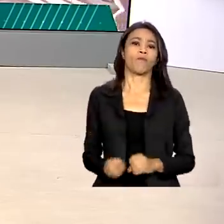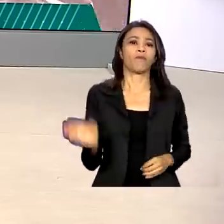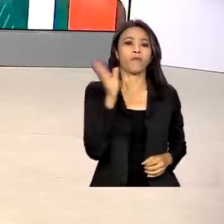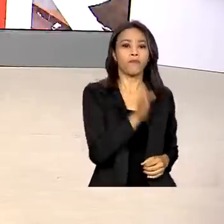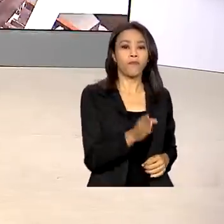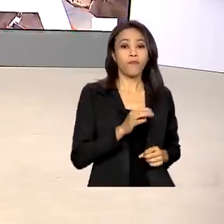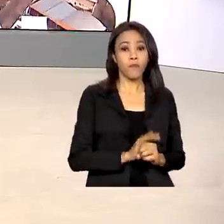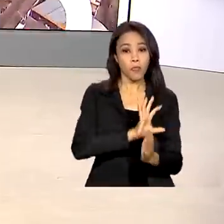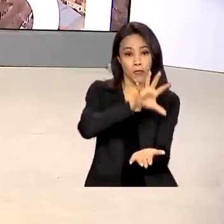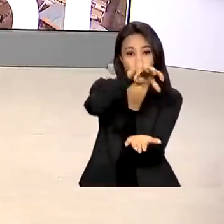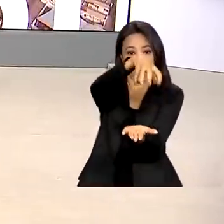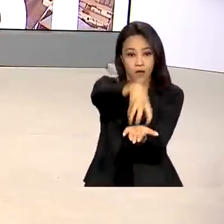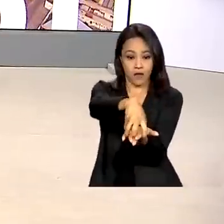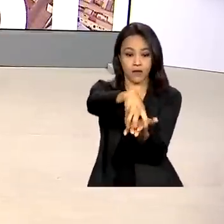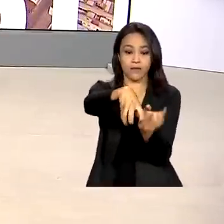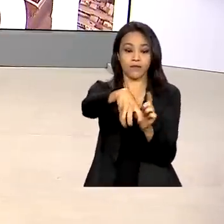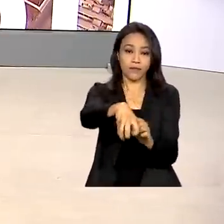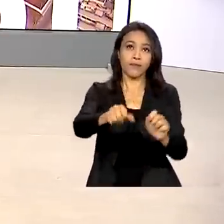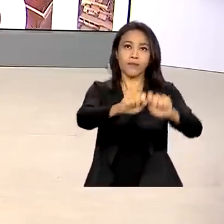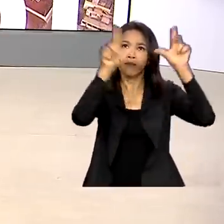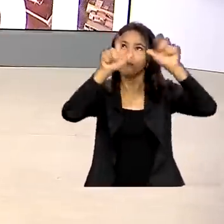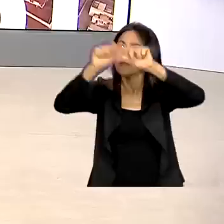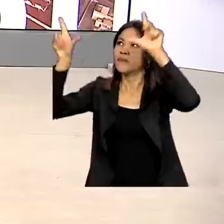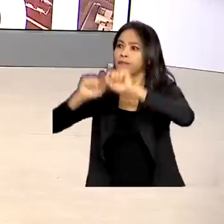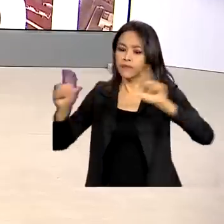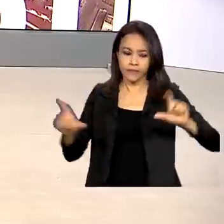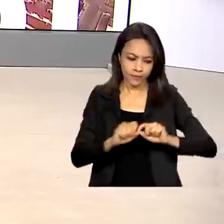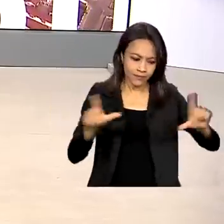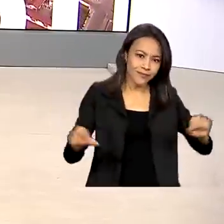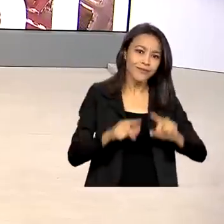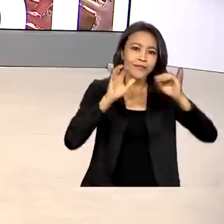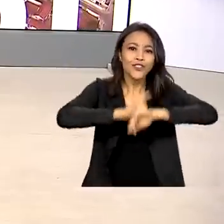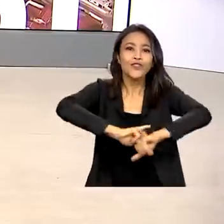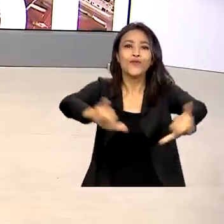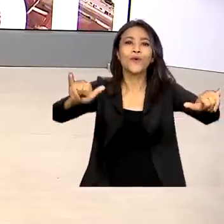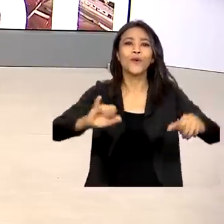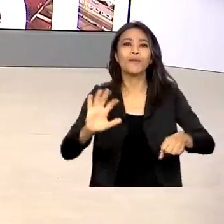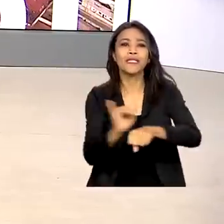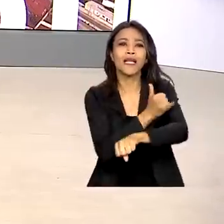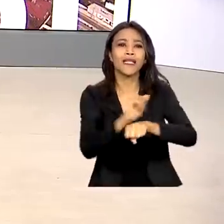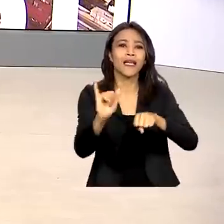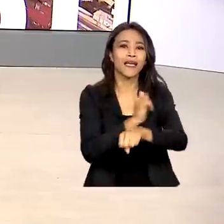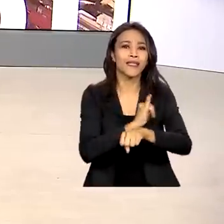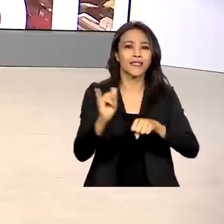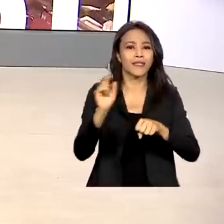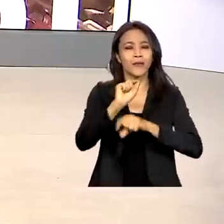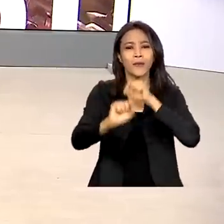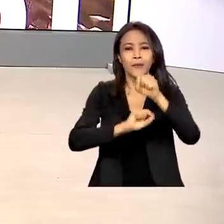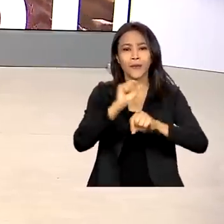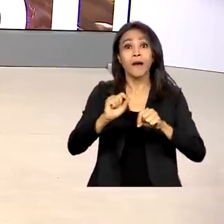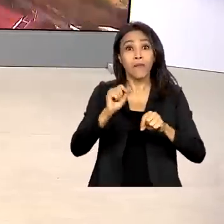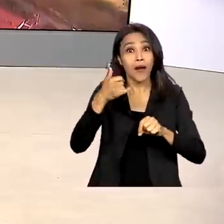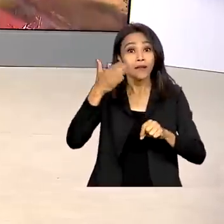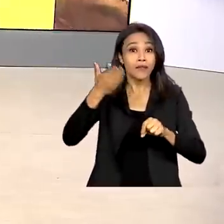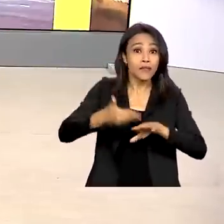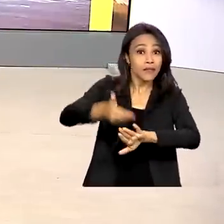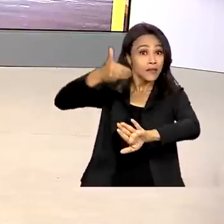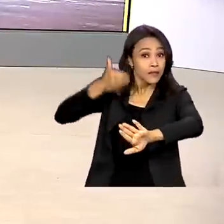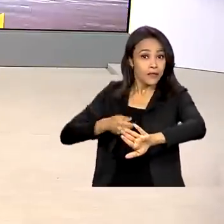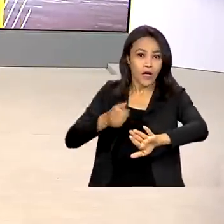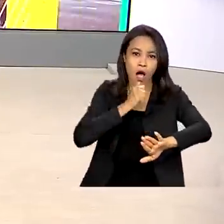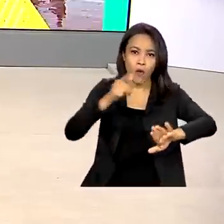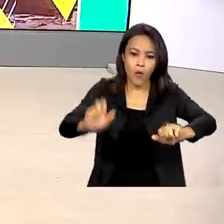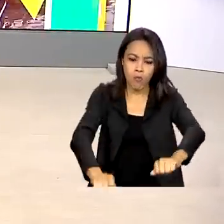Monitoramento e Alerta de Desastres Naturais lançou uma ferramenta virtual que vai permitir prever inundações no país